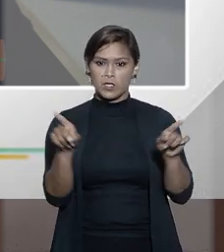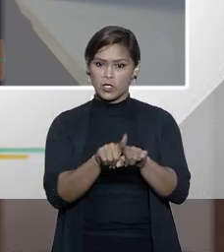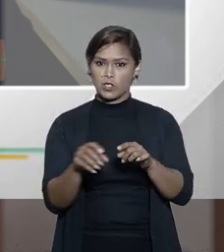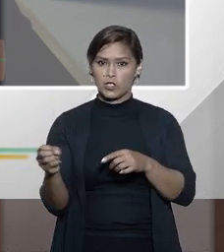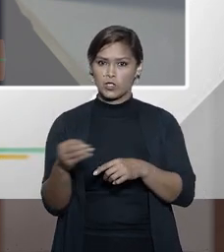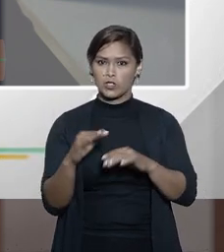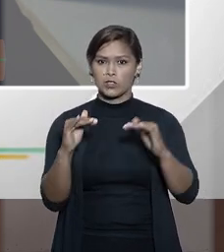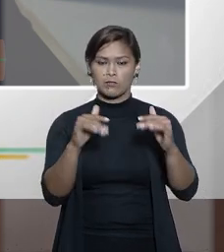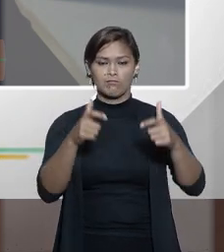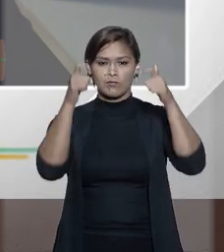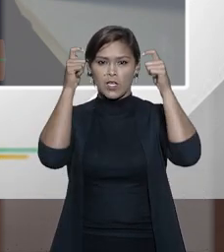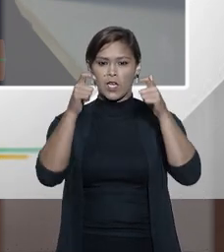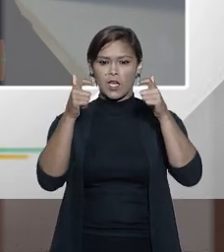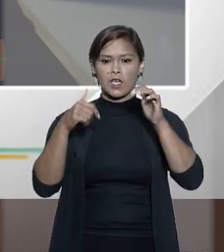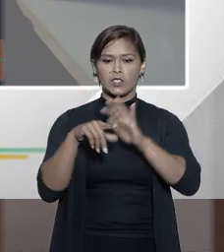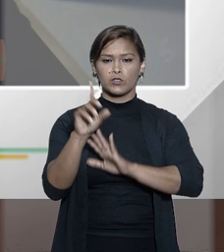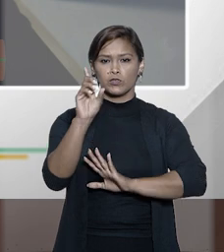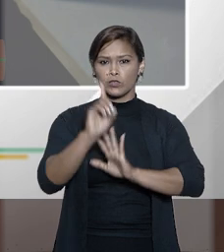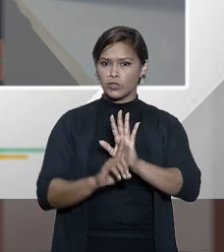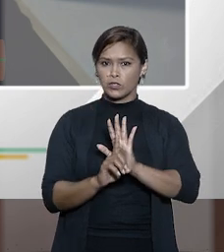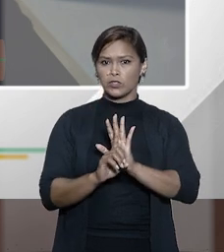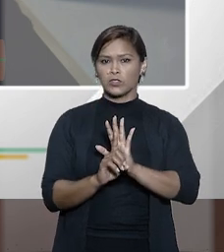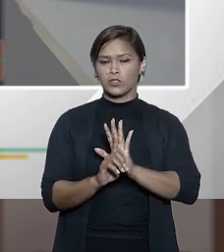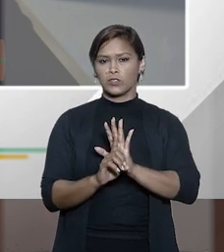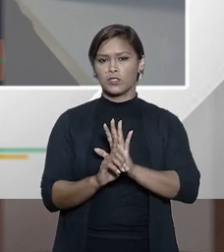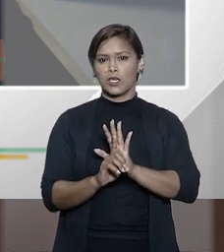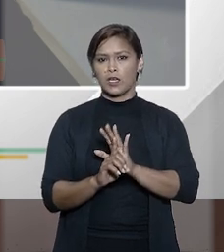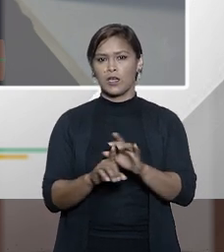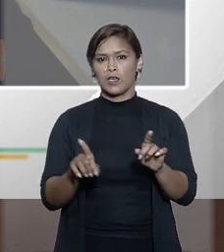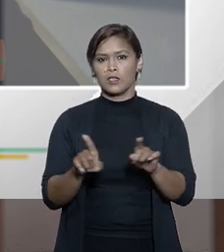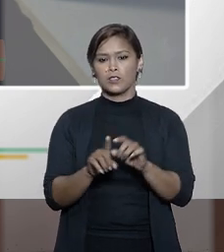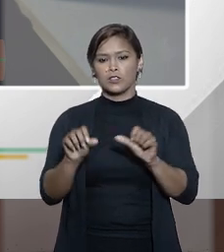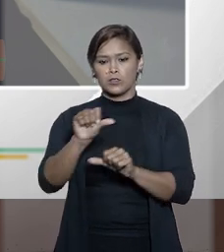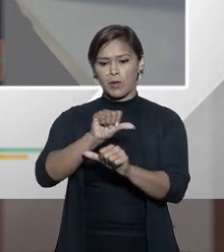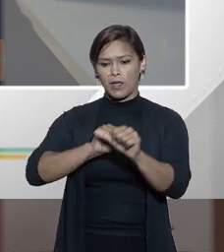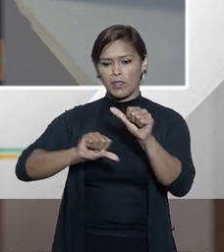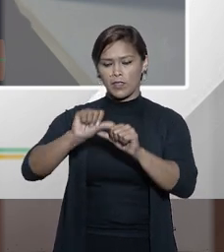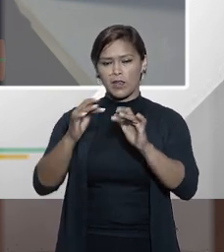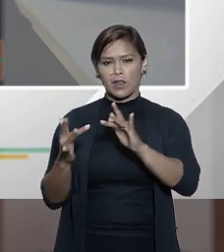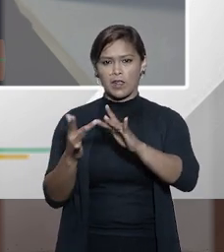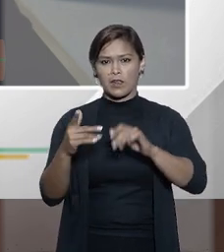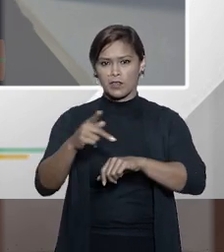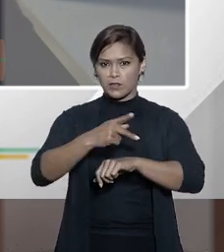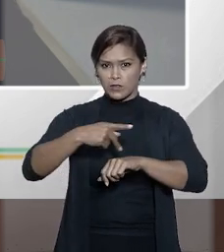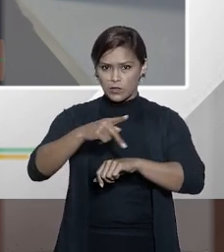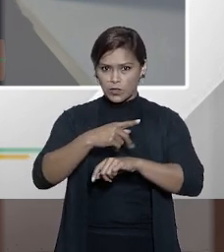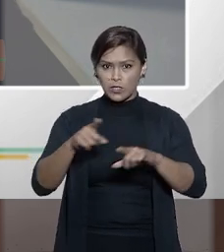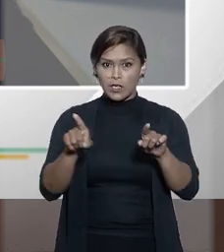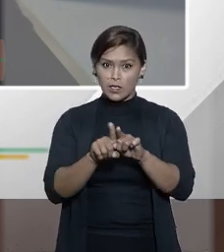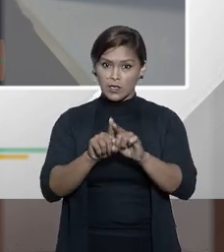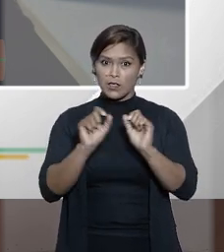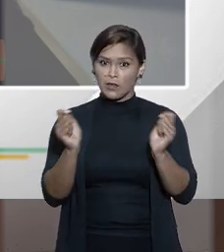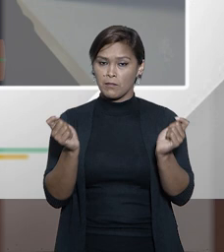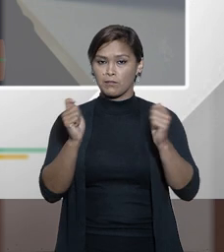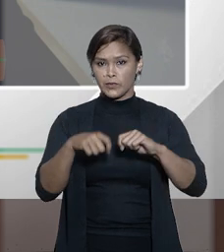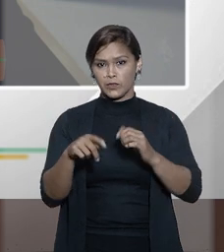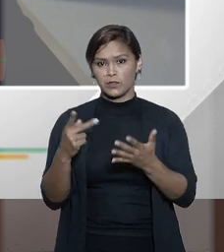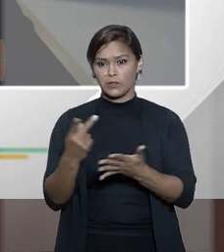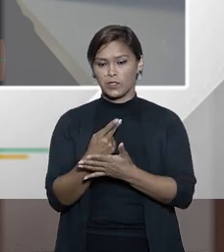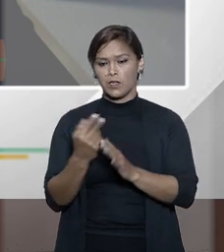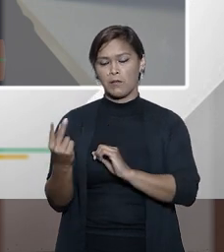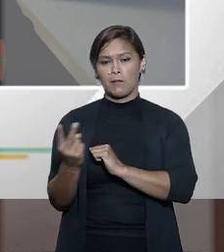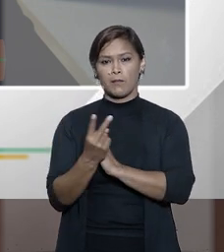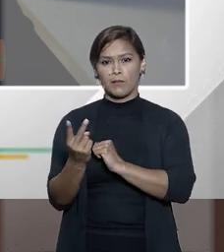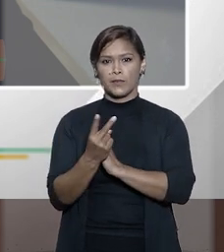império transnacional do direito de uma transnacionalização do direito inclusive para a